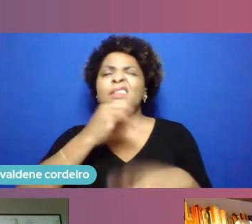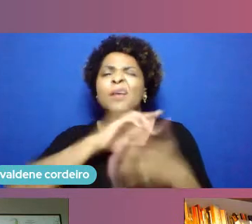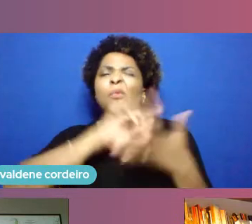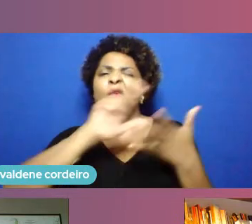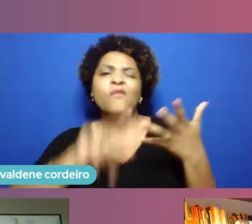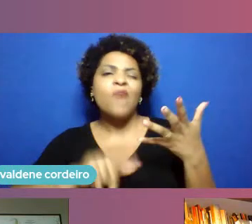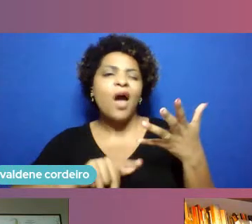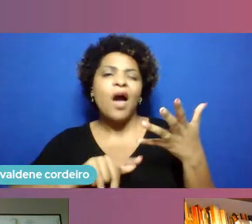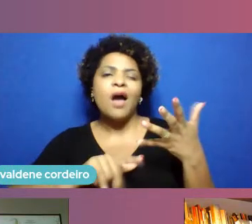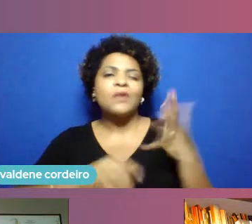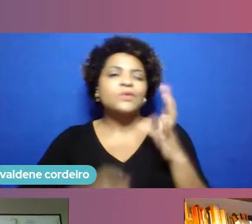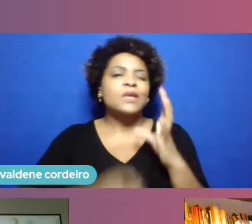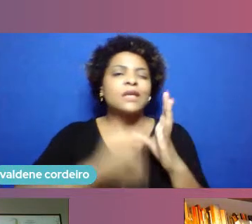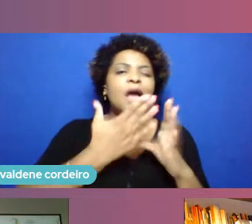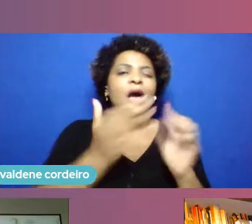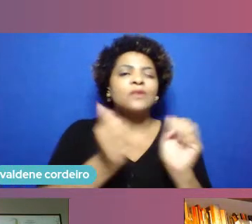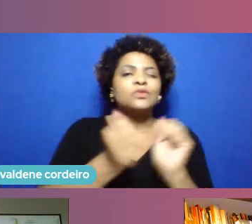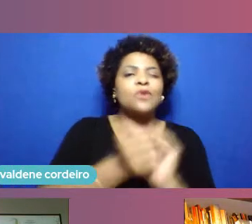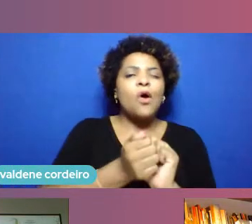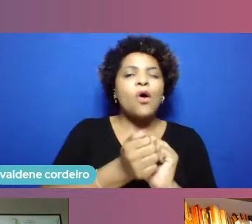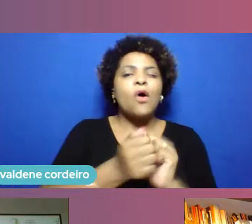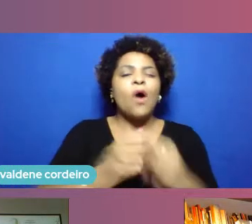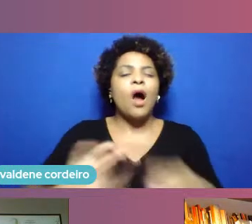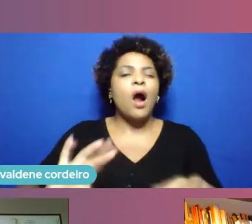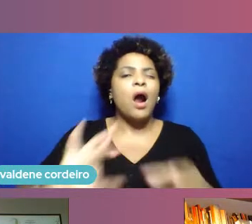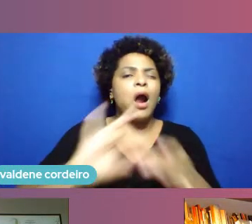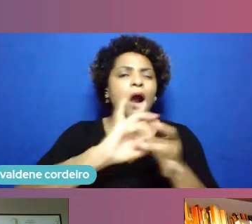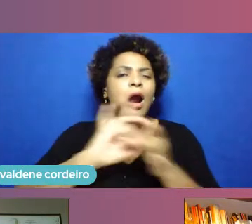ligações, das ligações, muitas vezes,